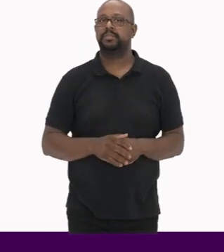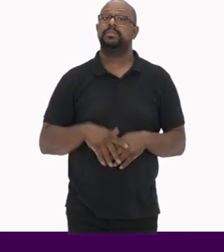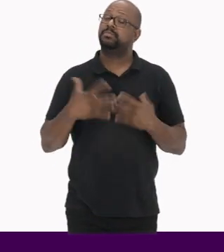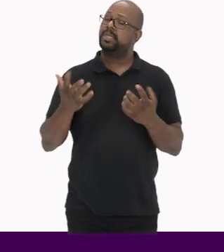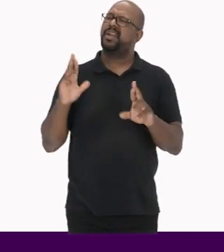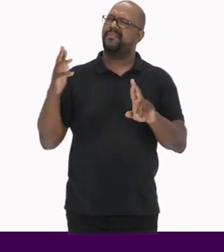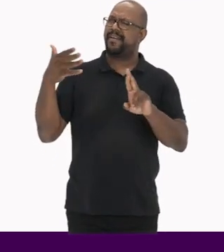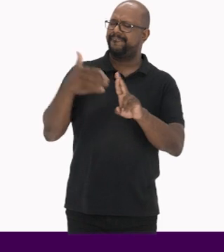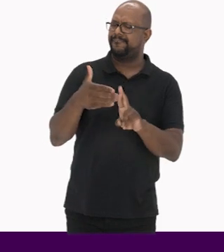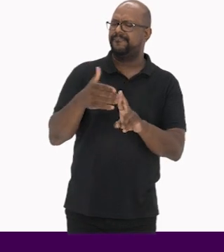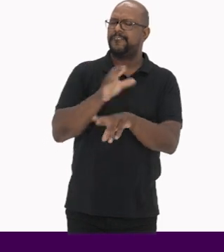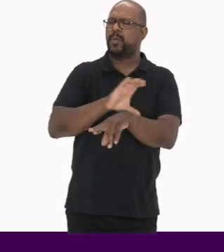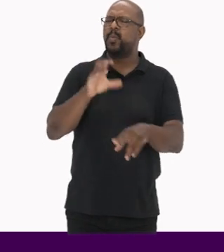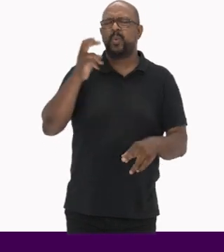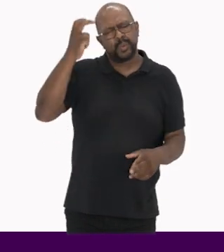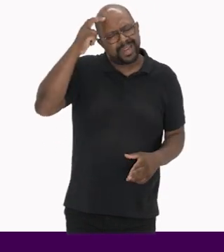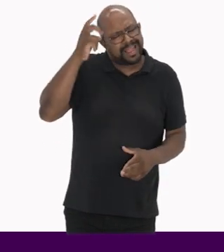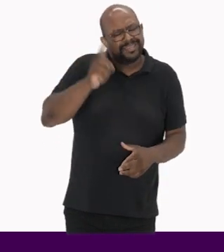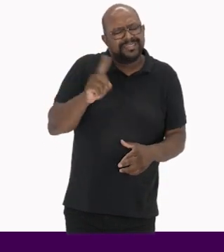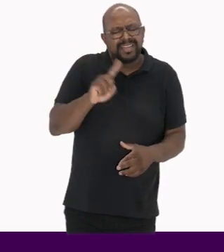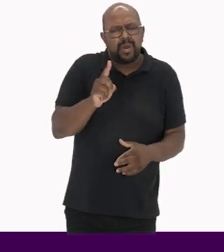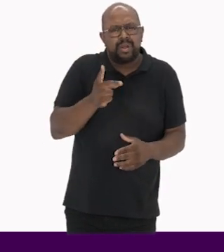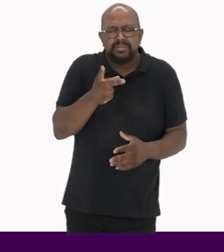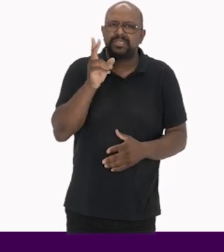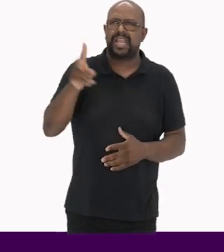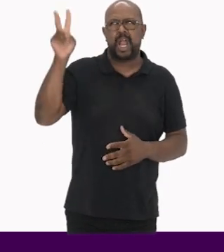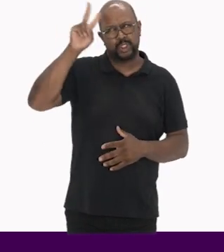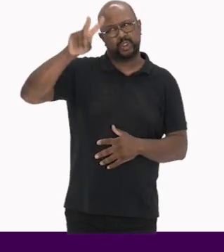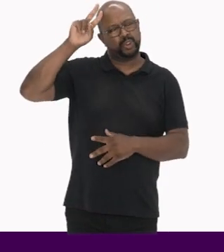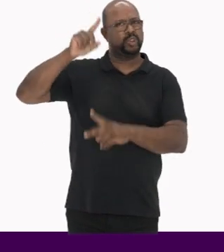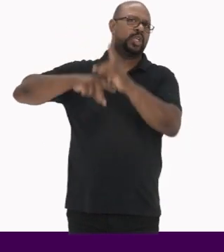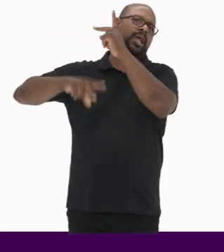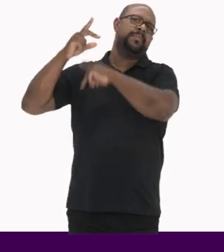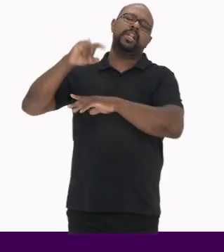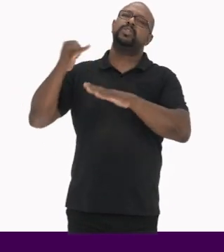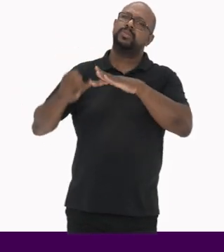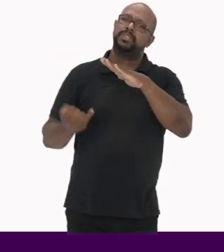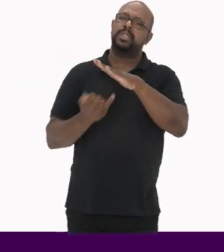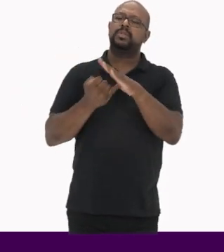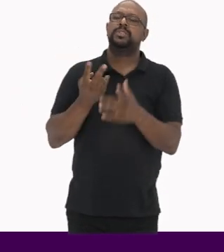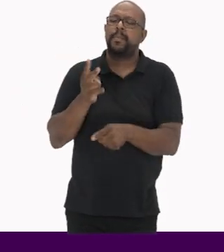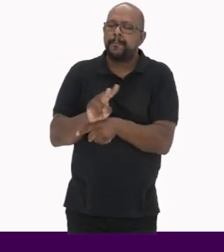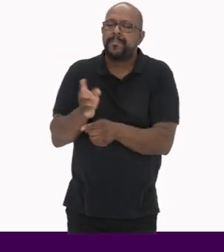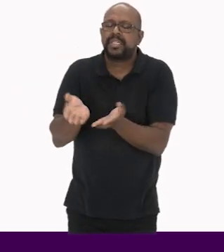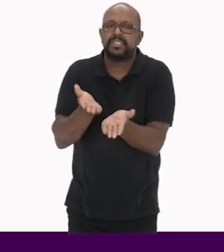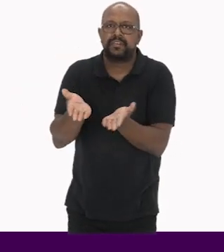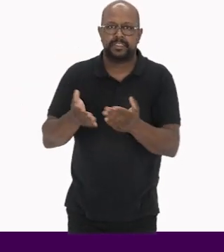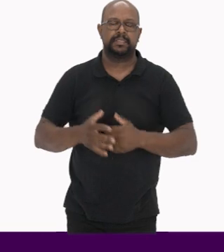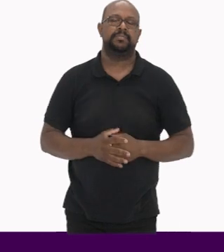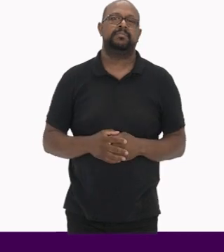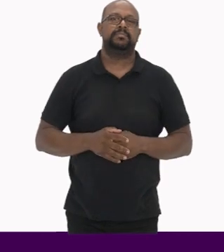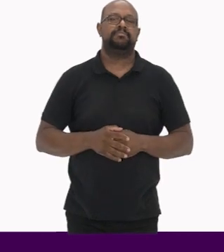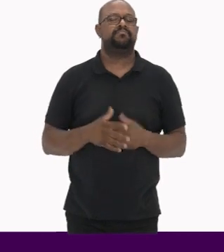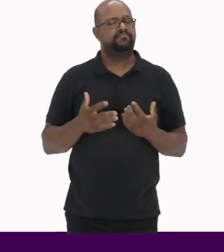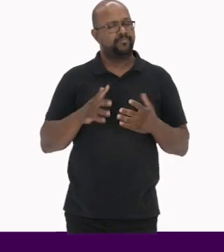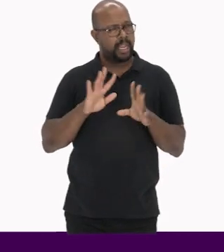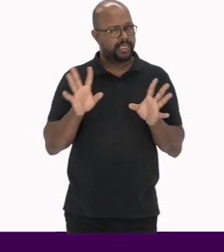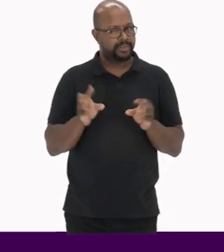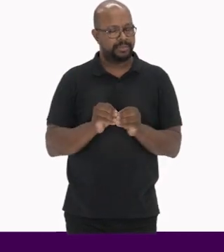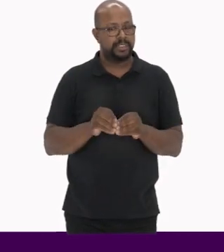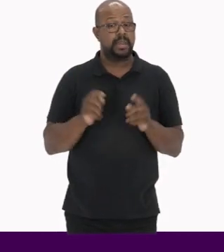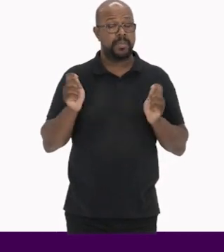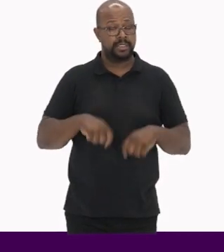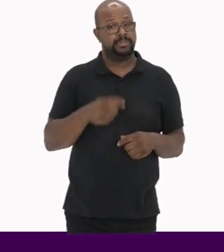E de referenciais culturais não consagrados historicamente pelas instituições de preservação De forma